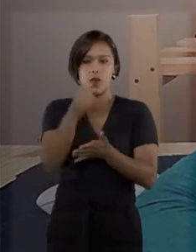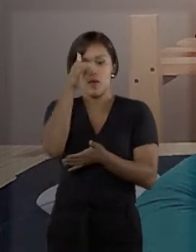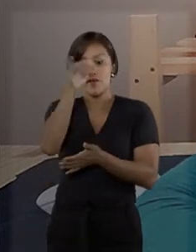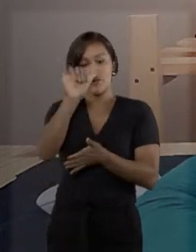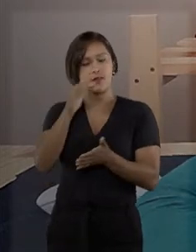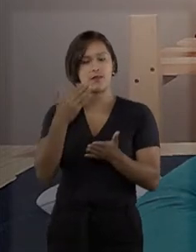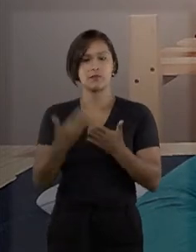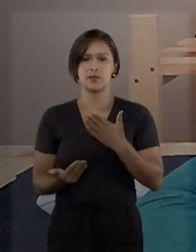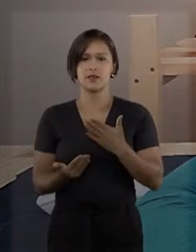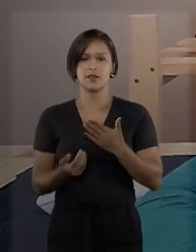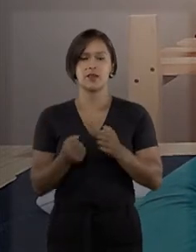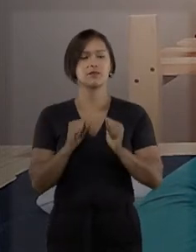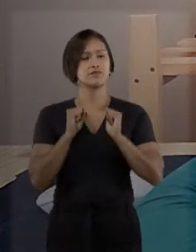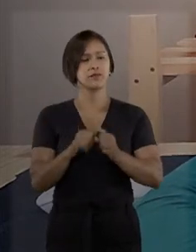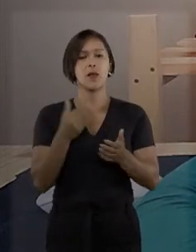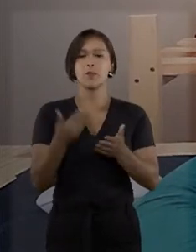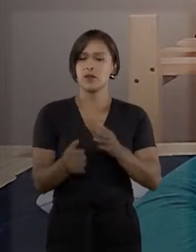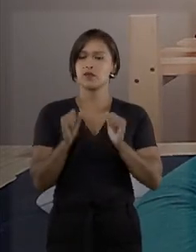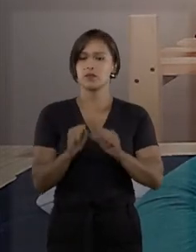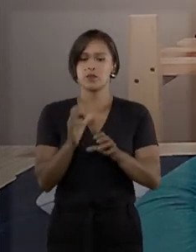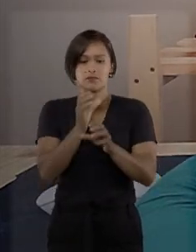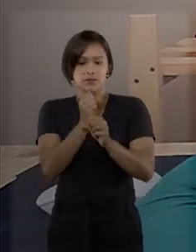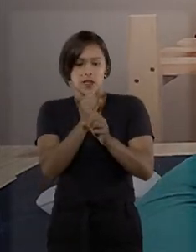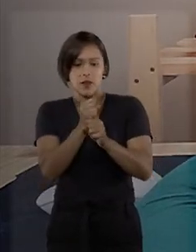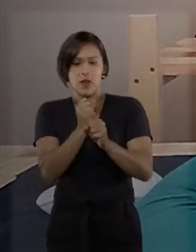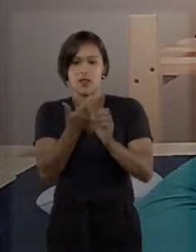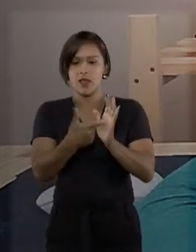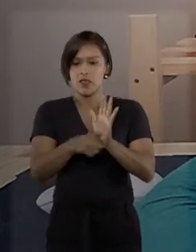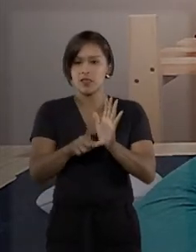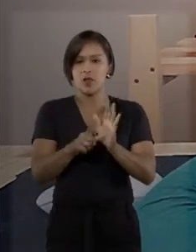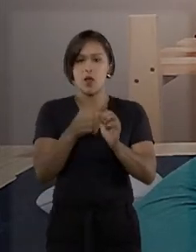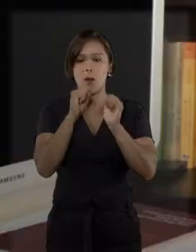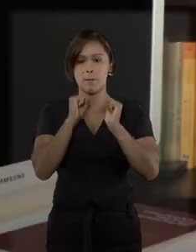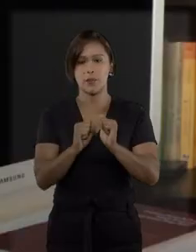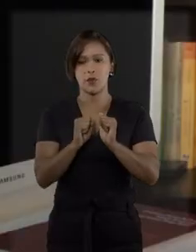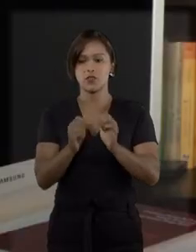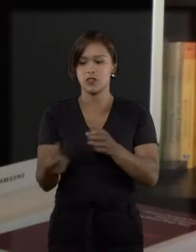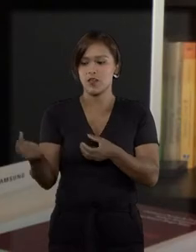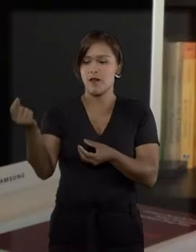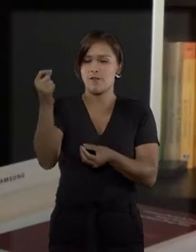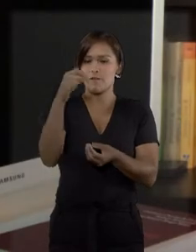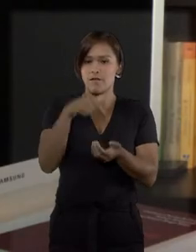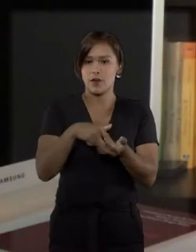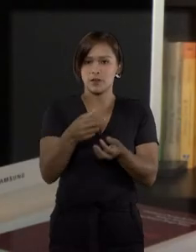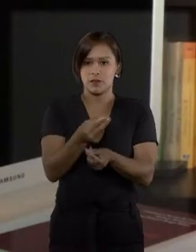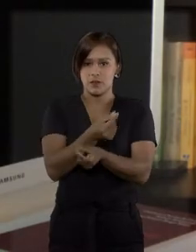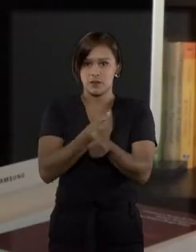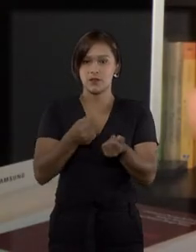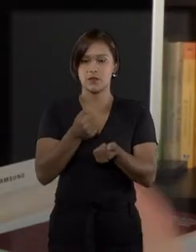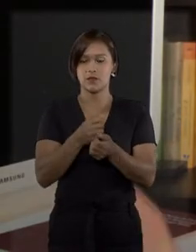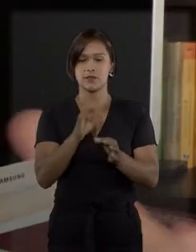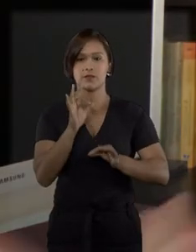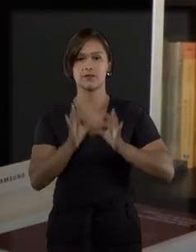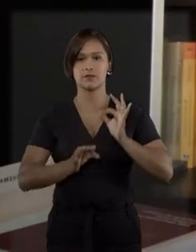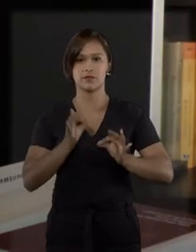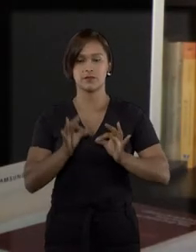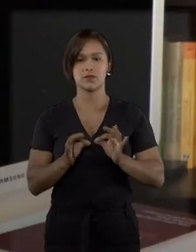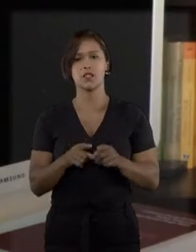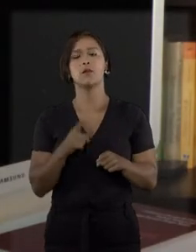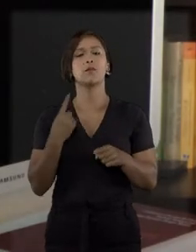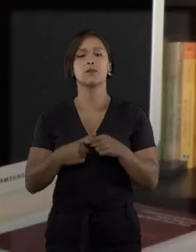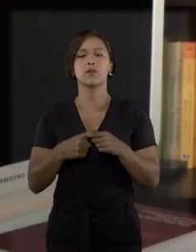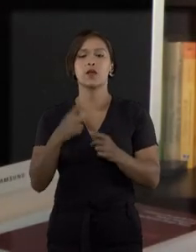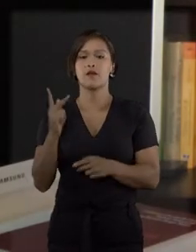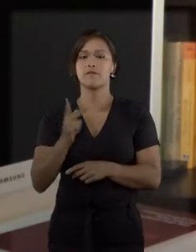puder ser calculada, então ela pode ser reparada. Justamente porque valorar a chance